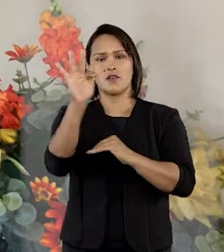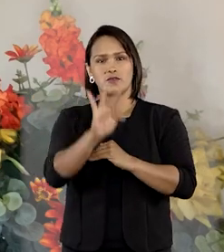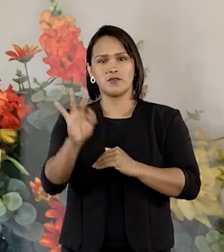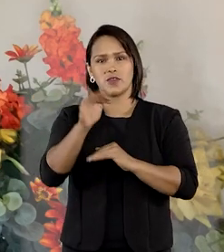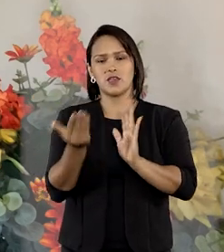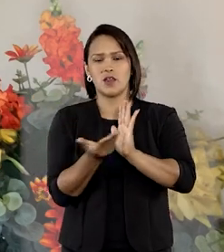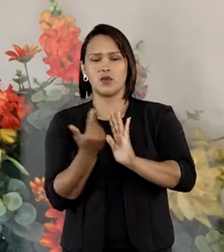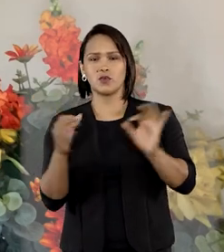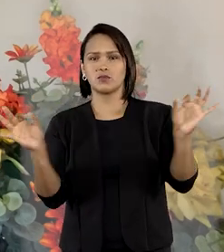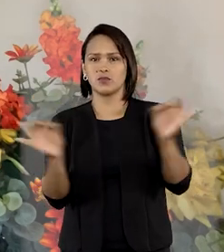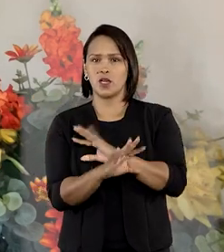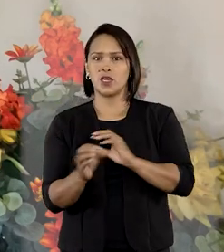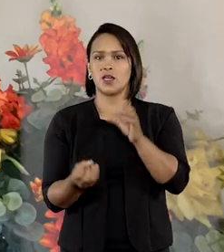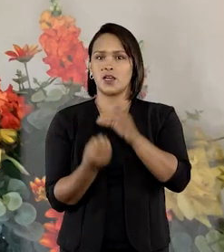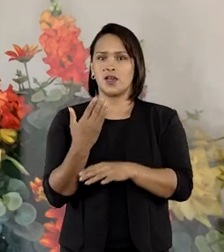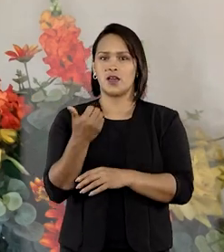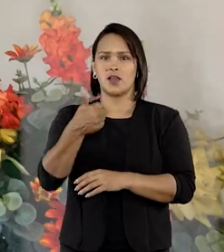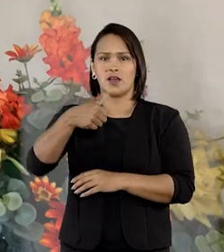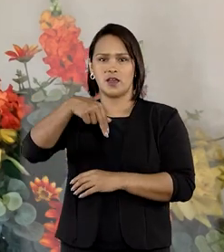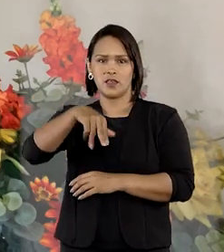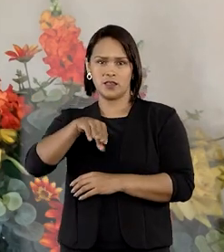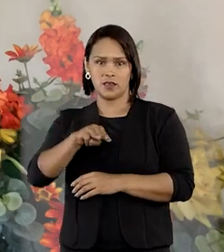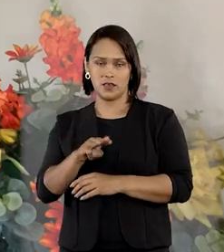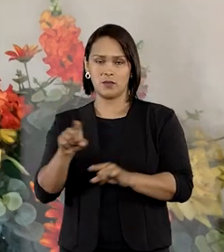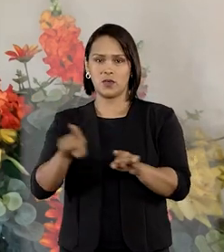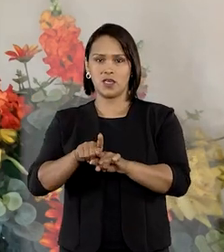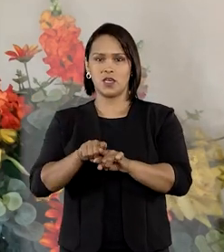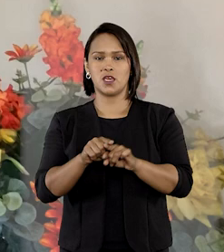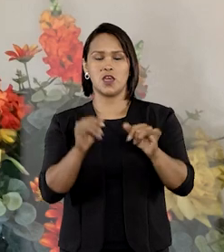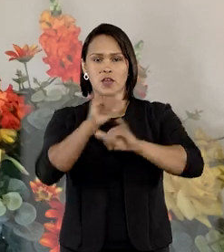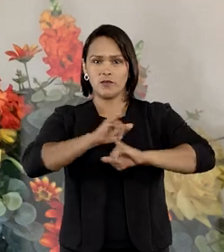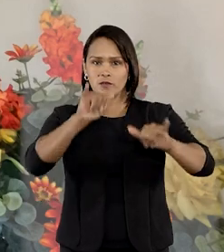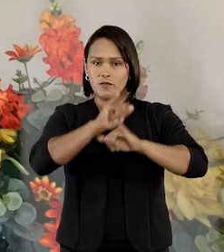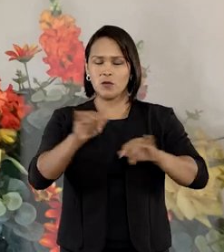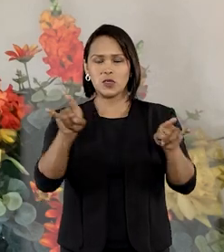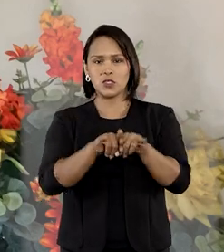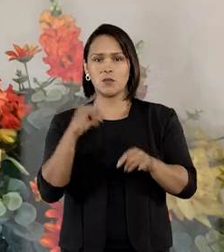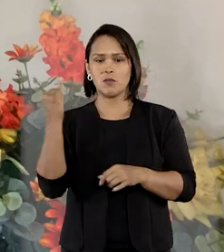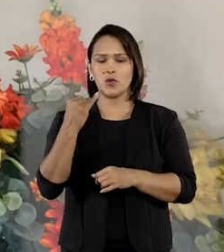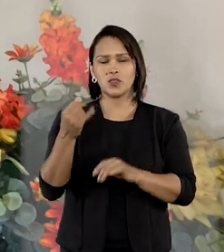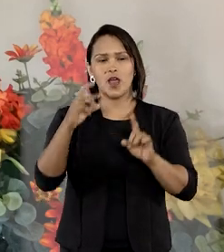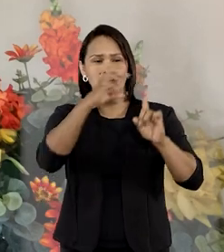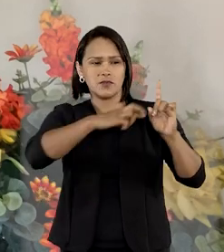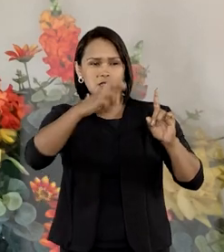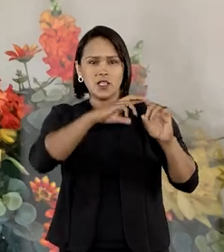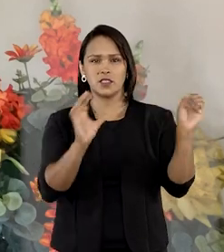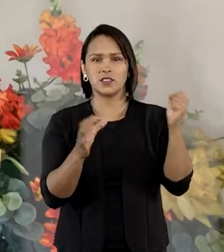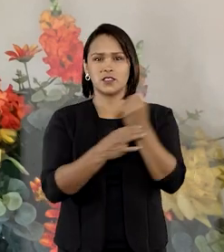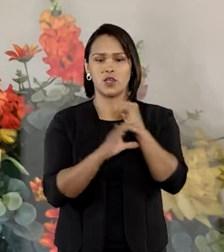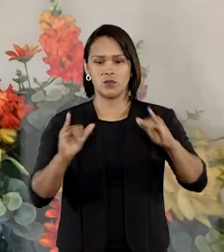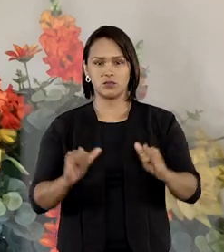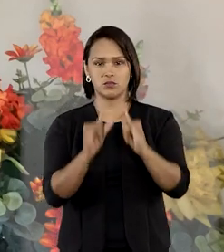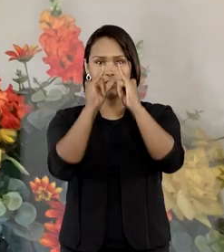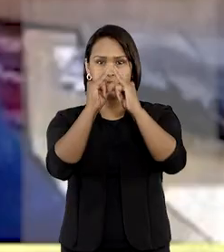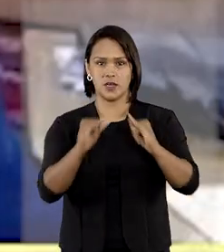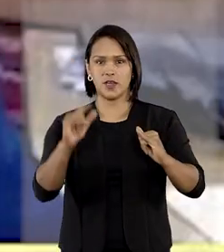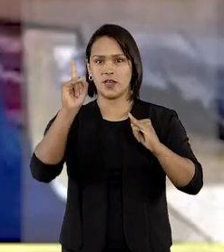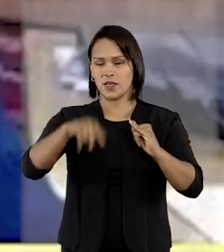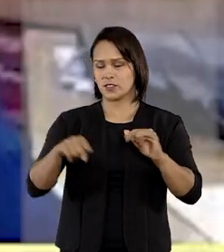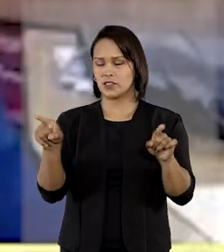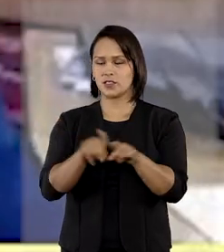ANM e omitido informações essenciais à fiscalização da segurança da barragem, a cargo da agência reguladora.